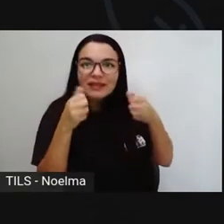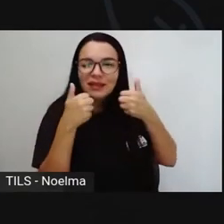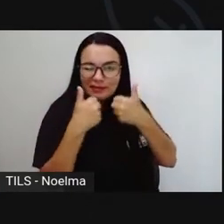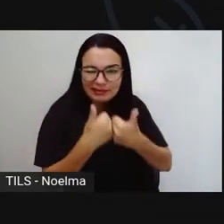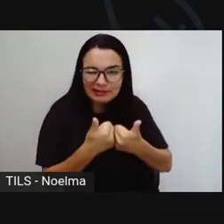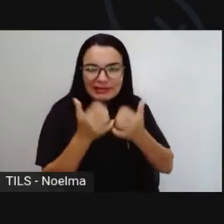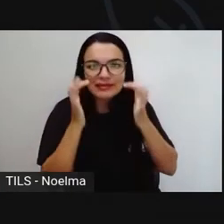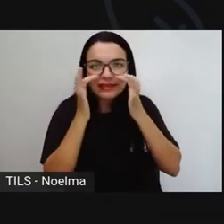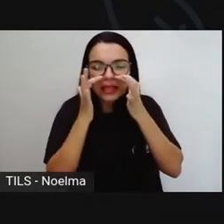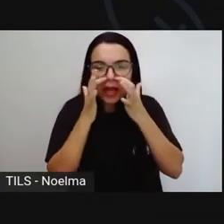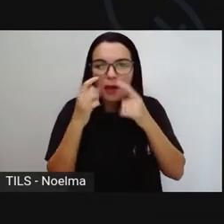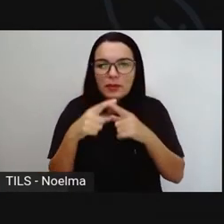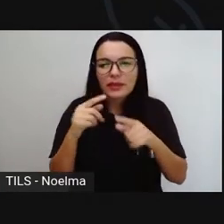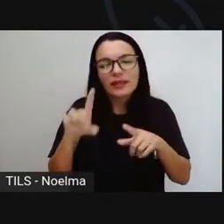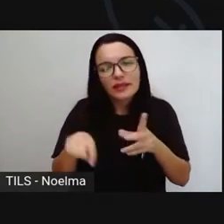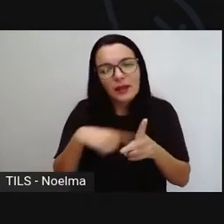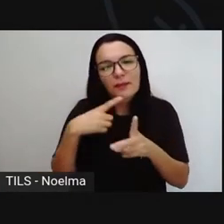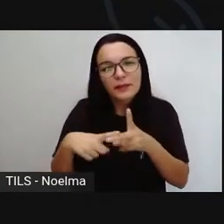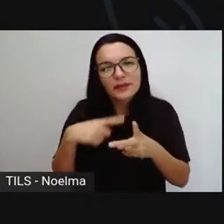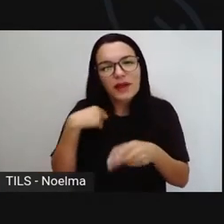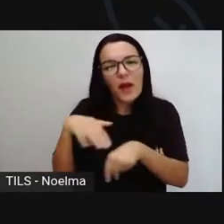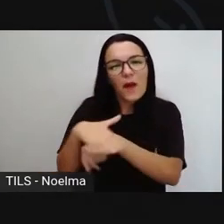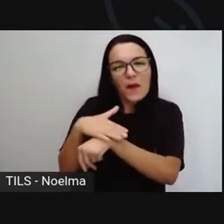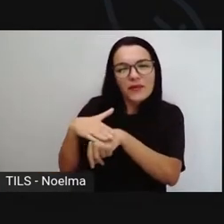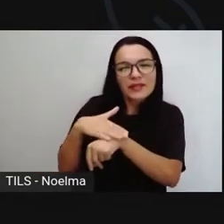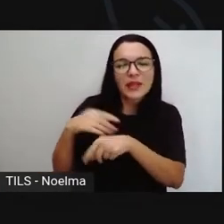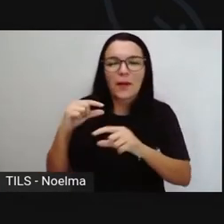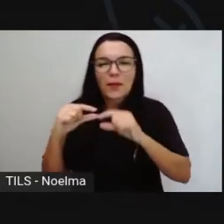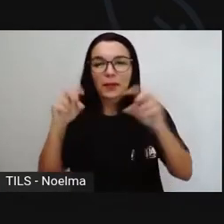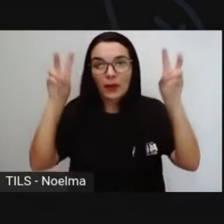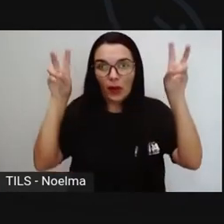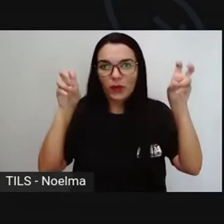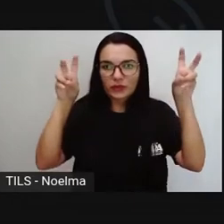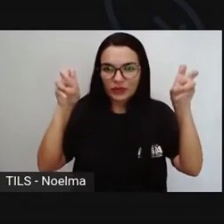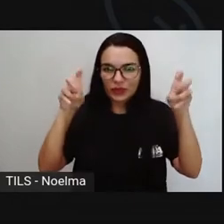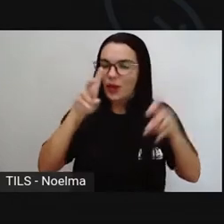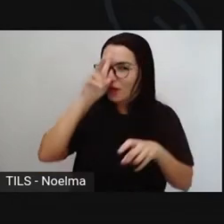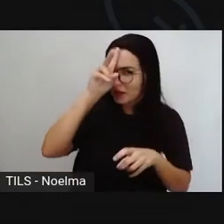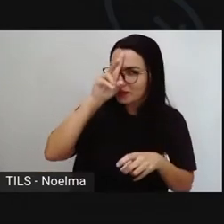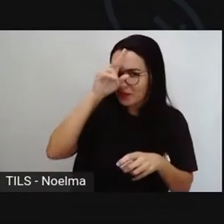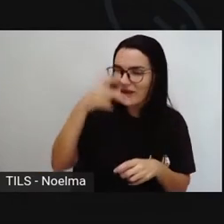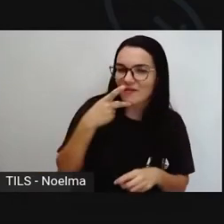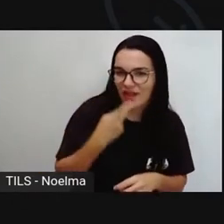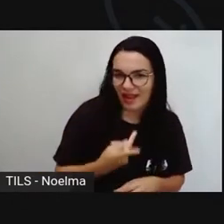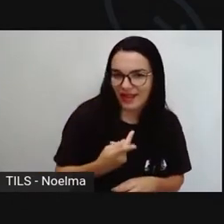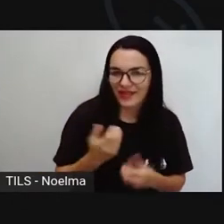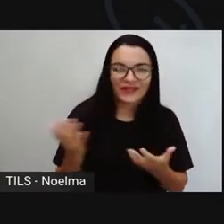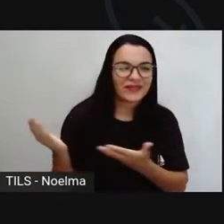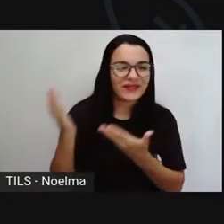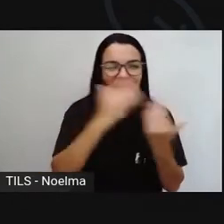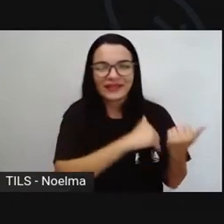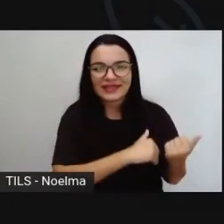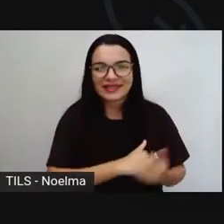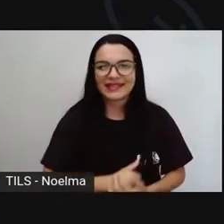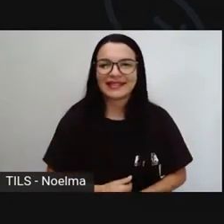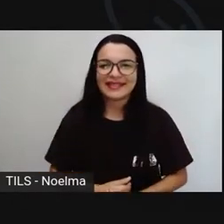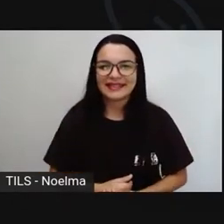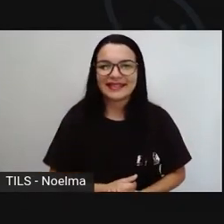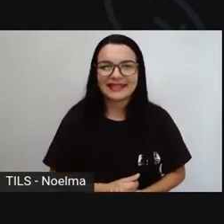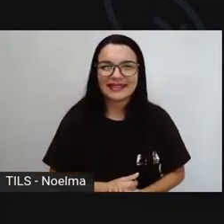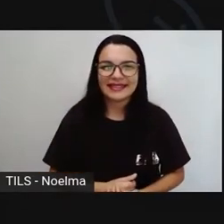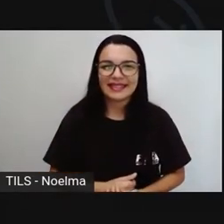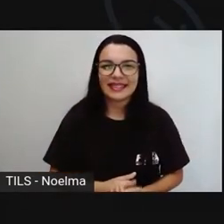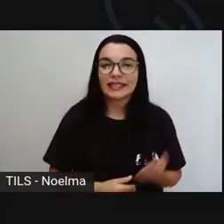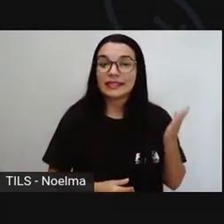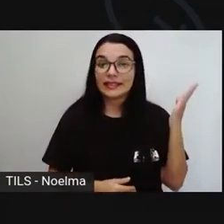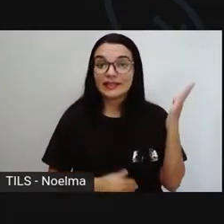tentar depois fazer essa reflexão em relação ao título e ao que a história conta. Então, vamos lá. A